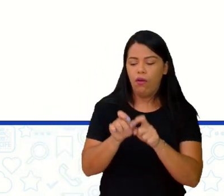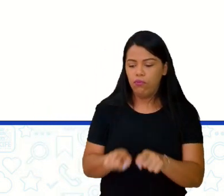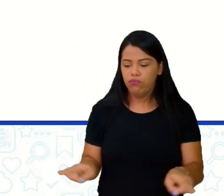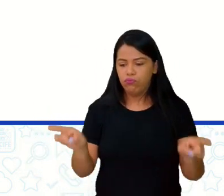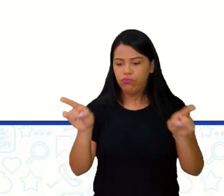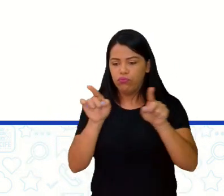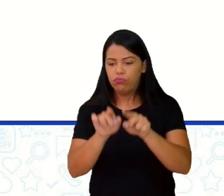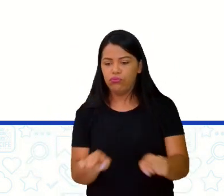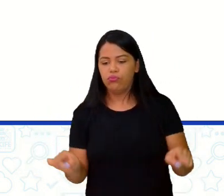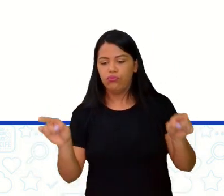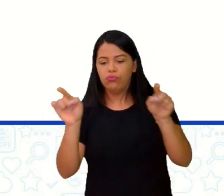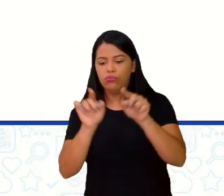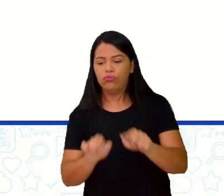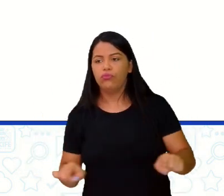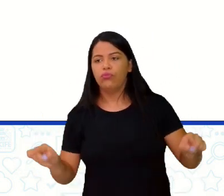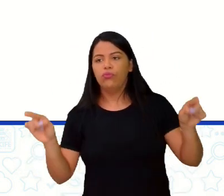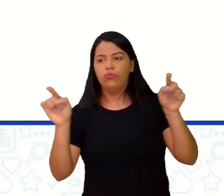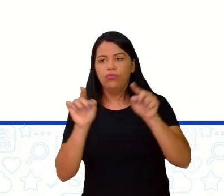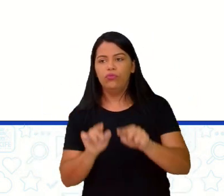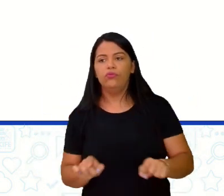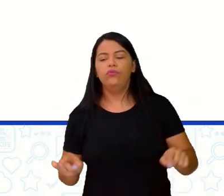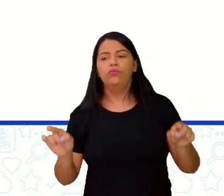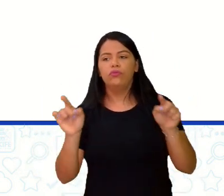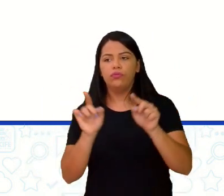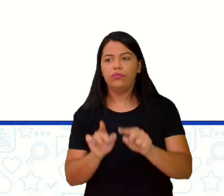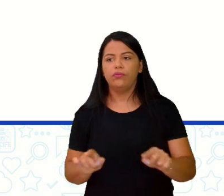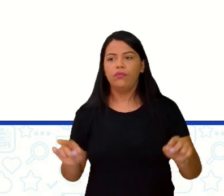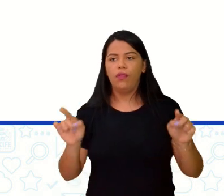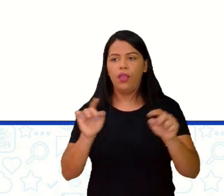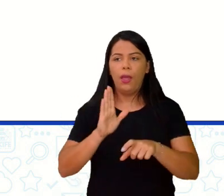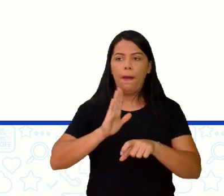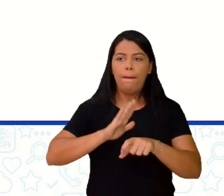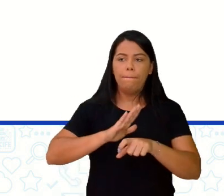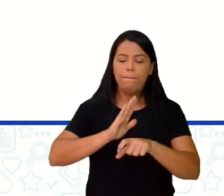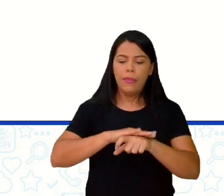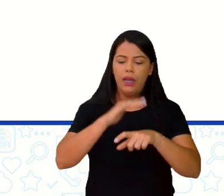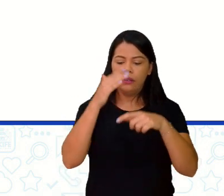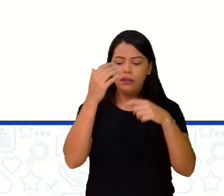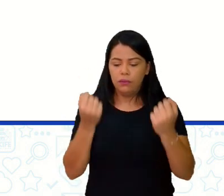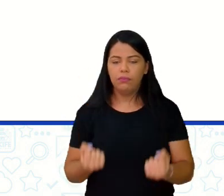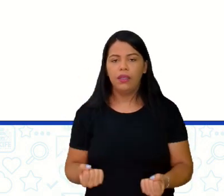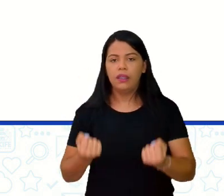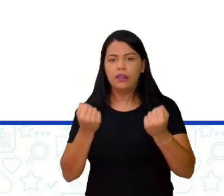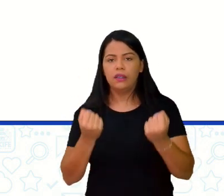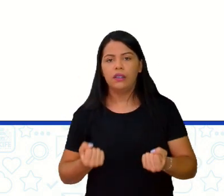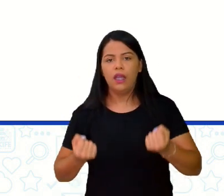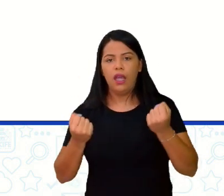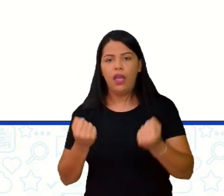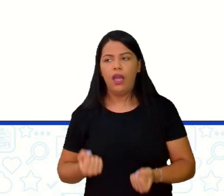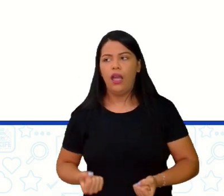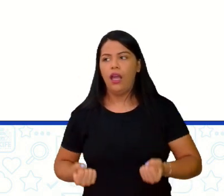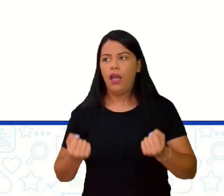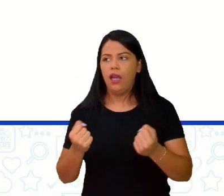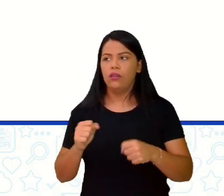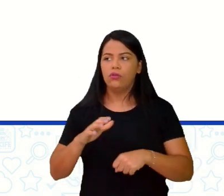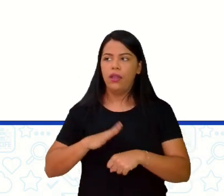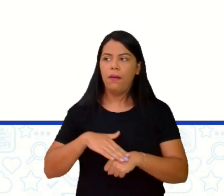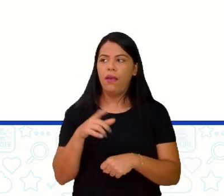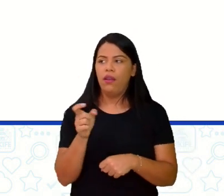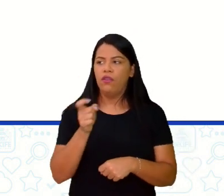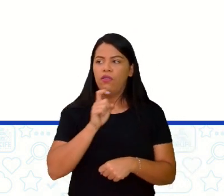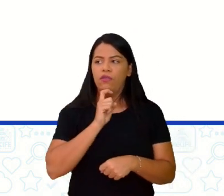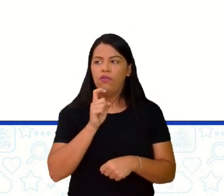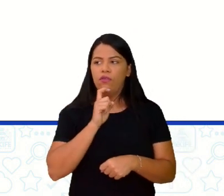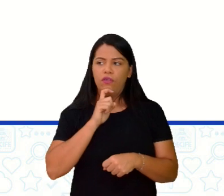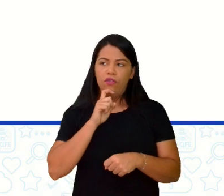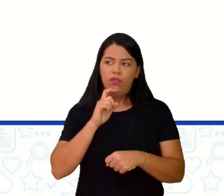de convecção. O mais pesado, que está mais denso, por ser um pouco mais frio. Frio no